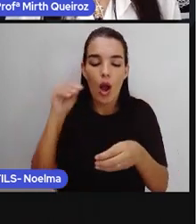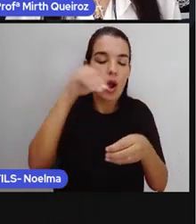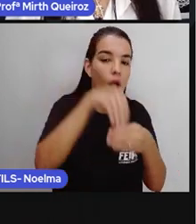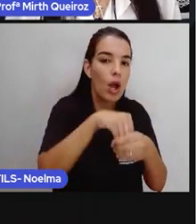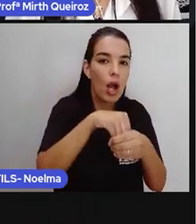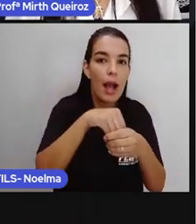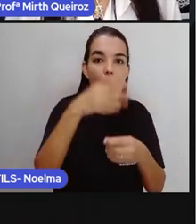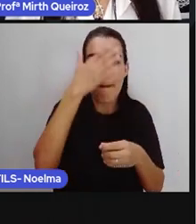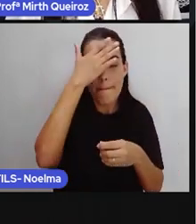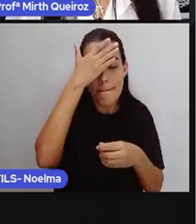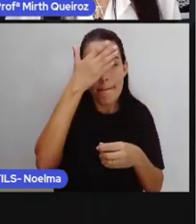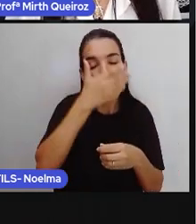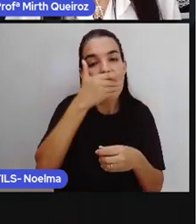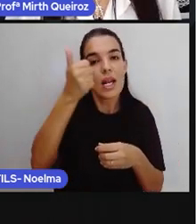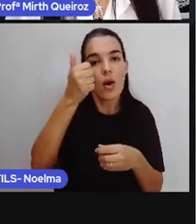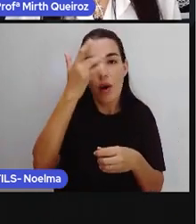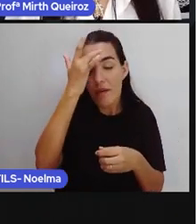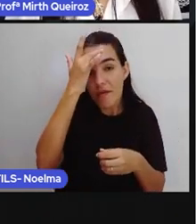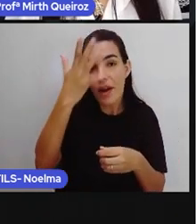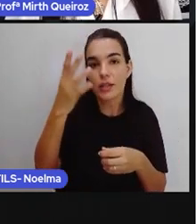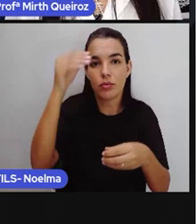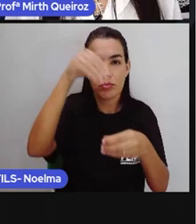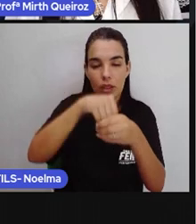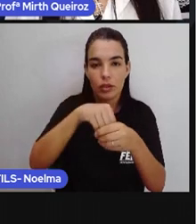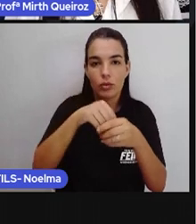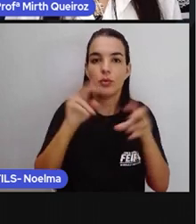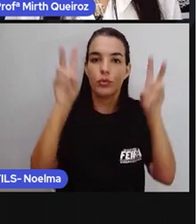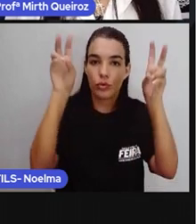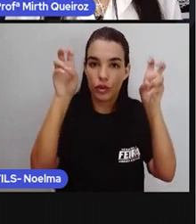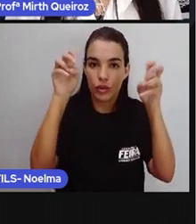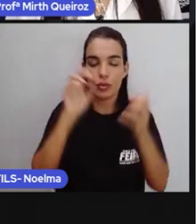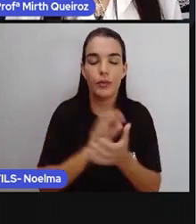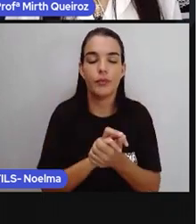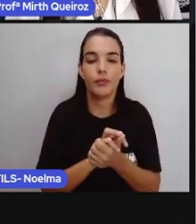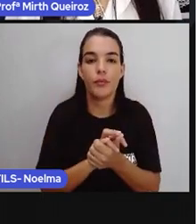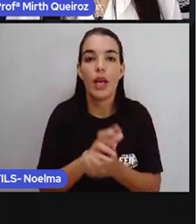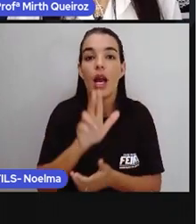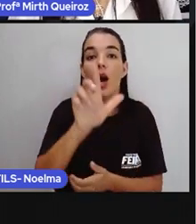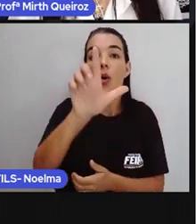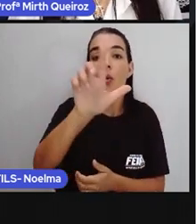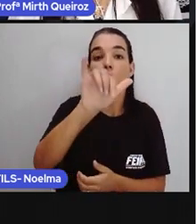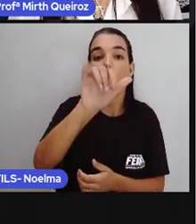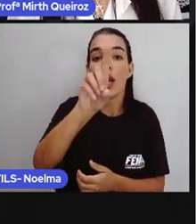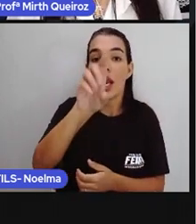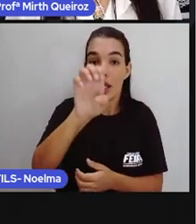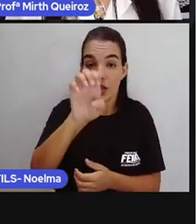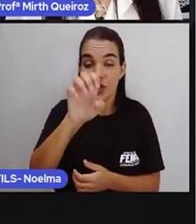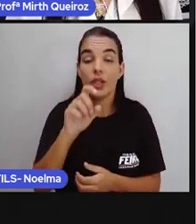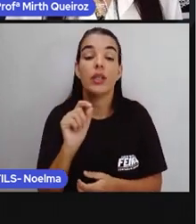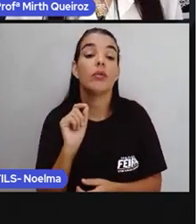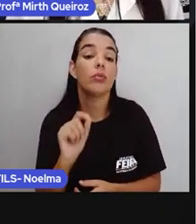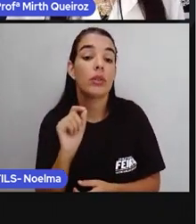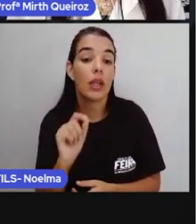torná-lo ainda mais atrativo. E o lead, né? Que em inglês é lead.